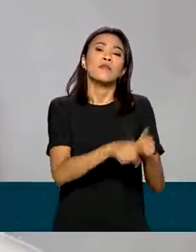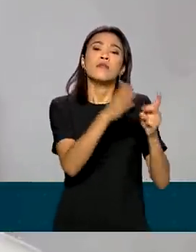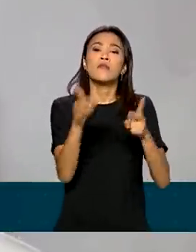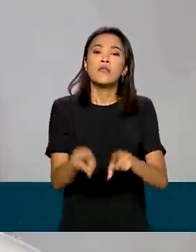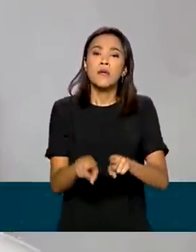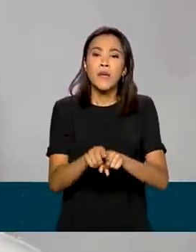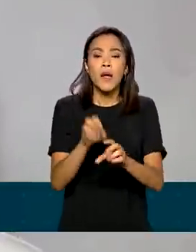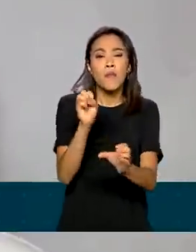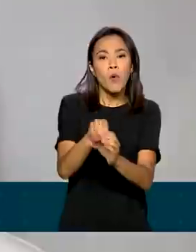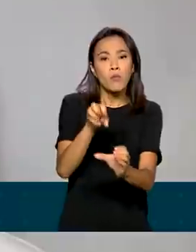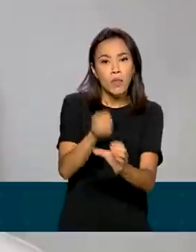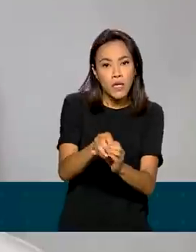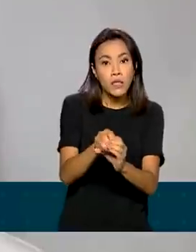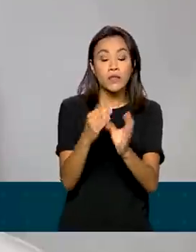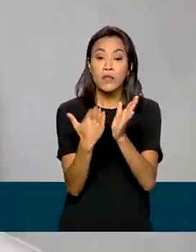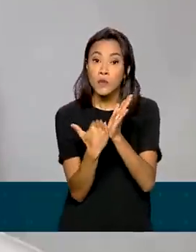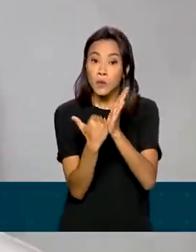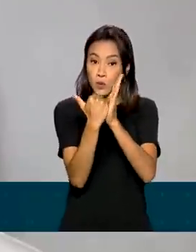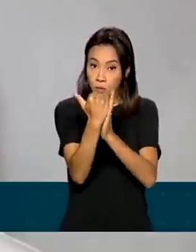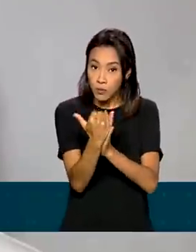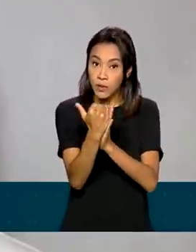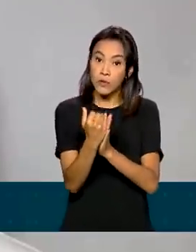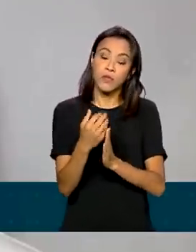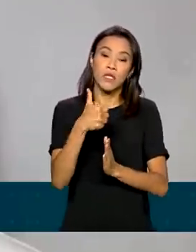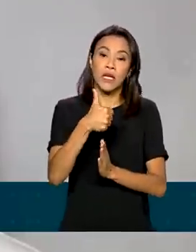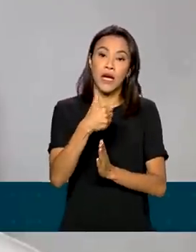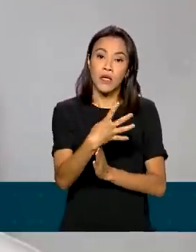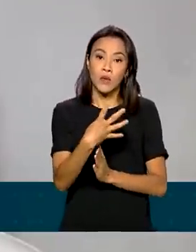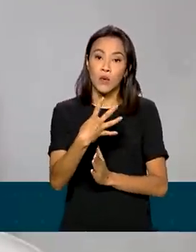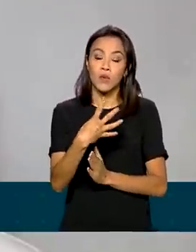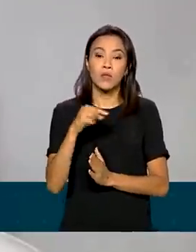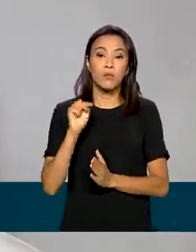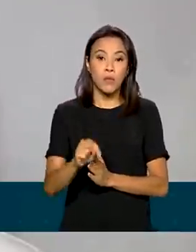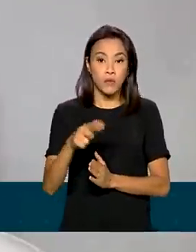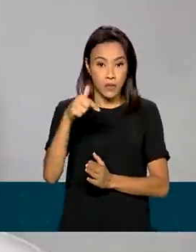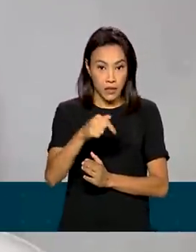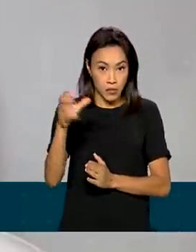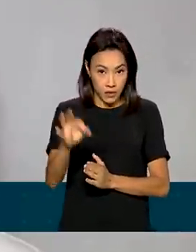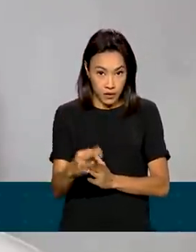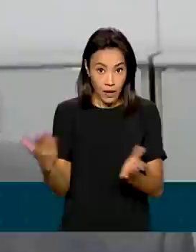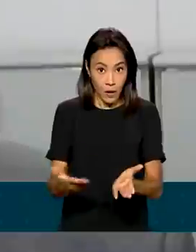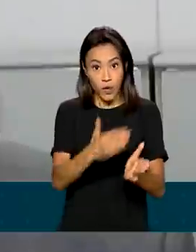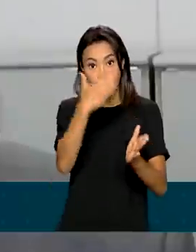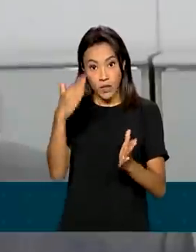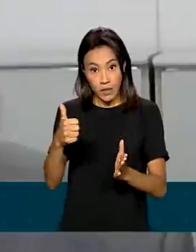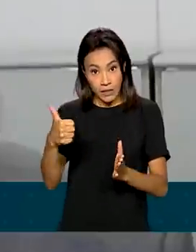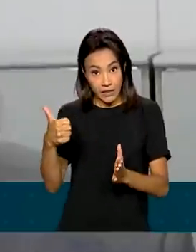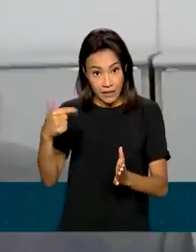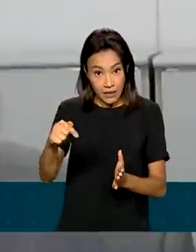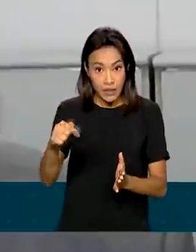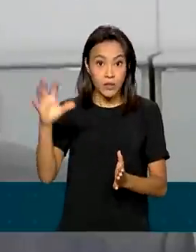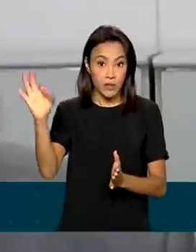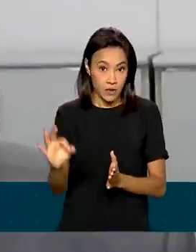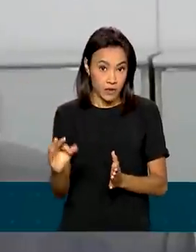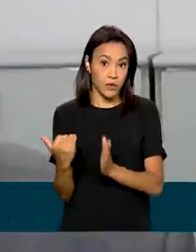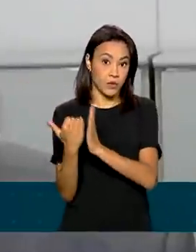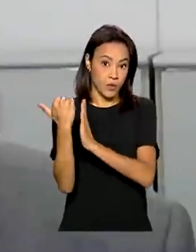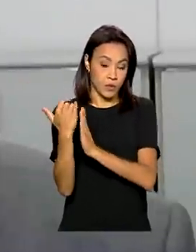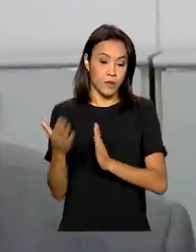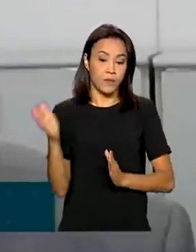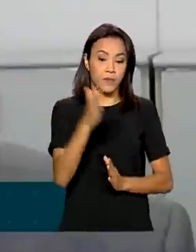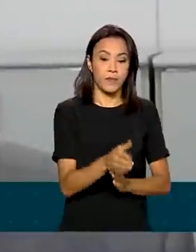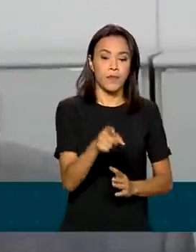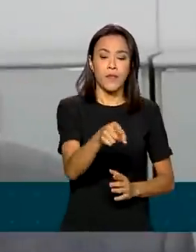ela subiu, subiu de 14,7% para 17,4% do PIB. Um crescimento de 4